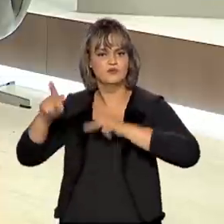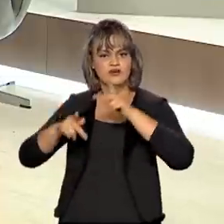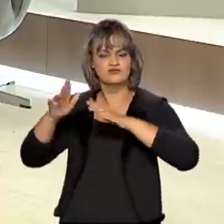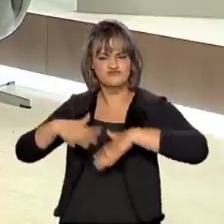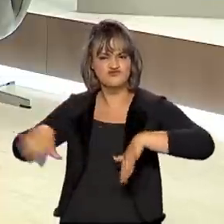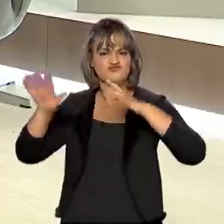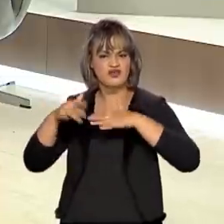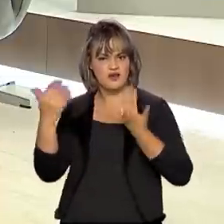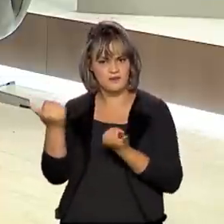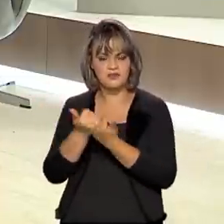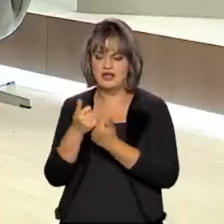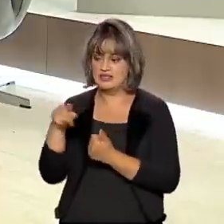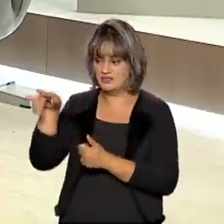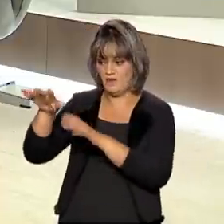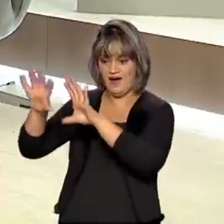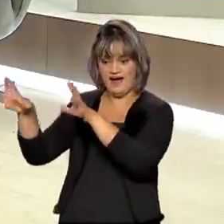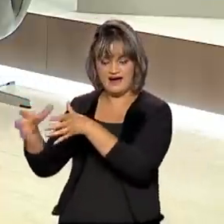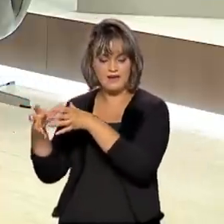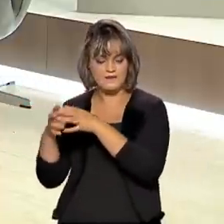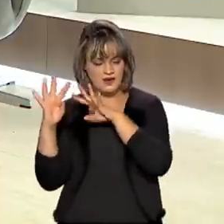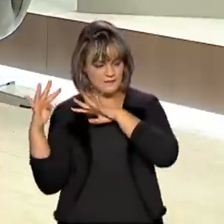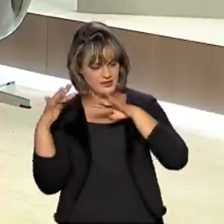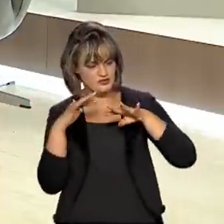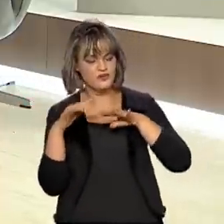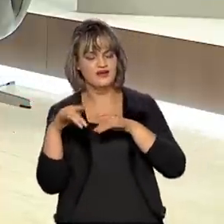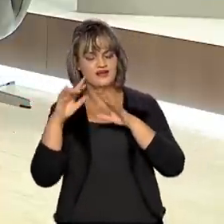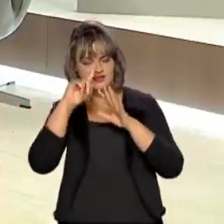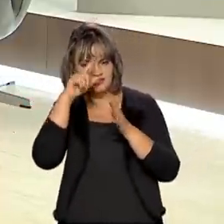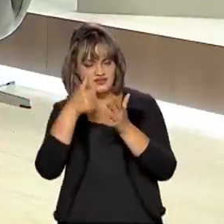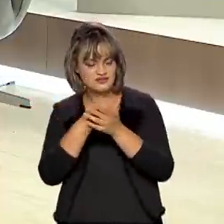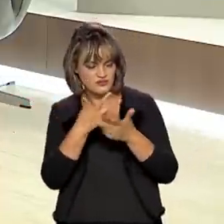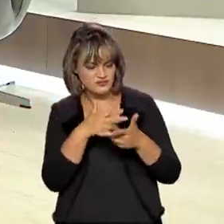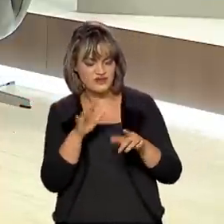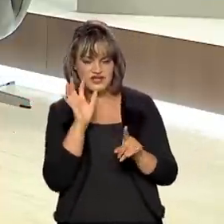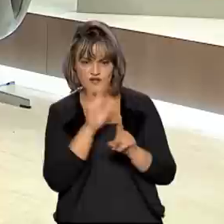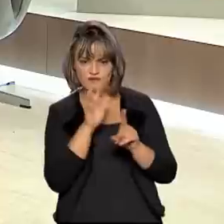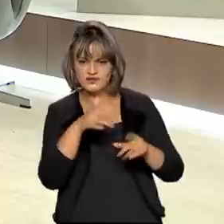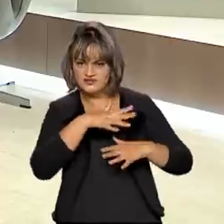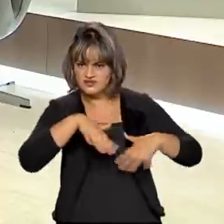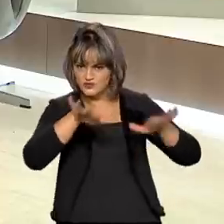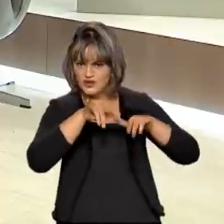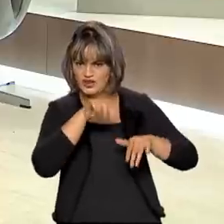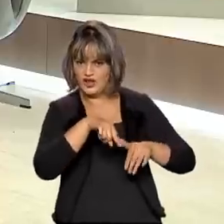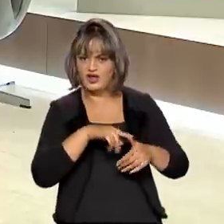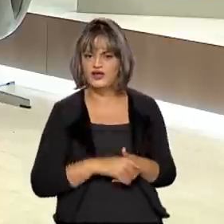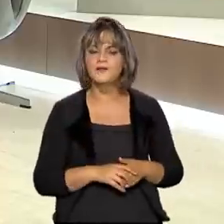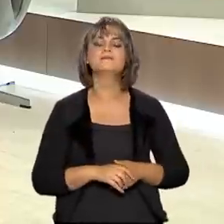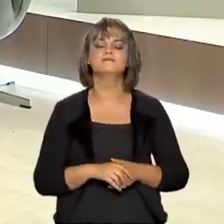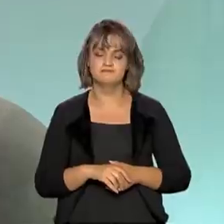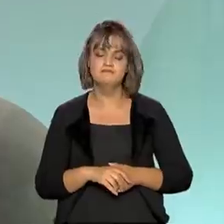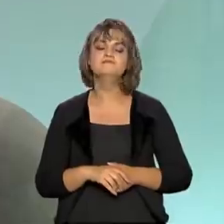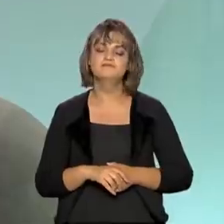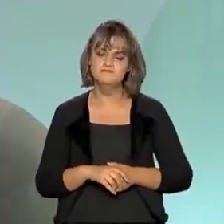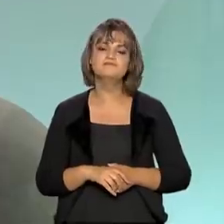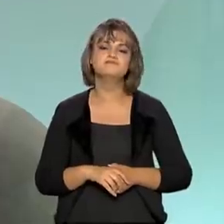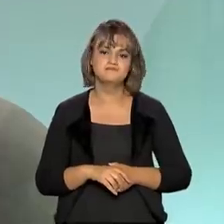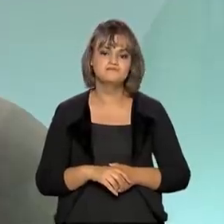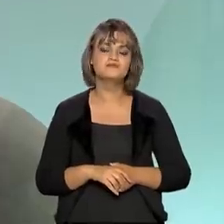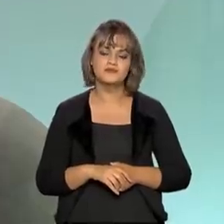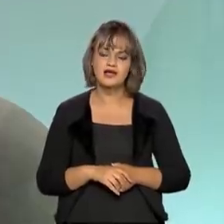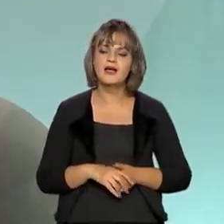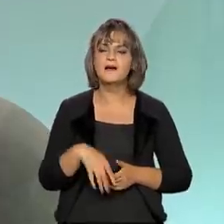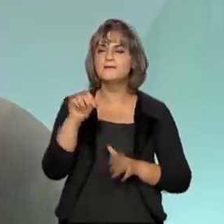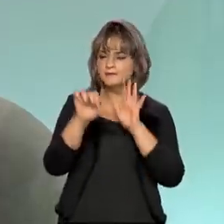em geral. Quer dizer, a Câmara, ela abarcou decisões envolvendo os diferentes segmentos. Exatamente. Num primeiro